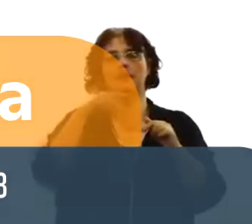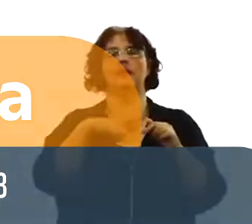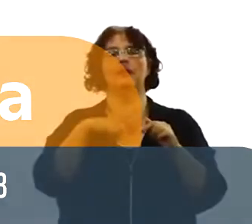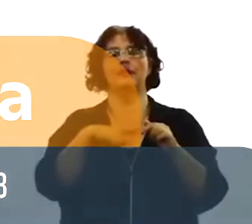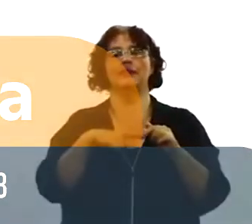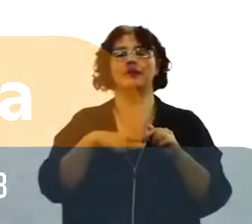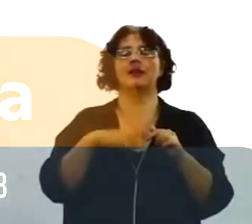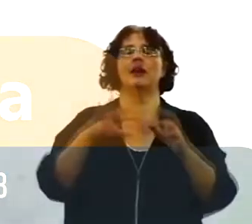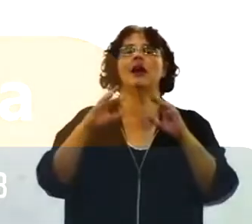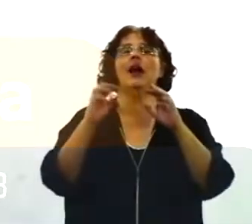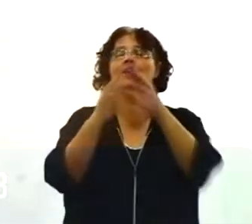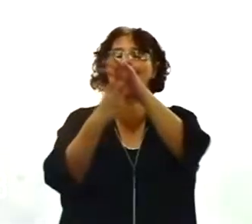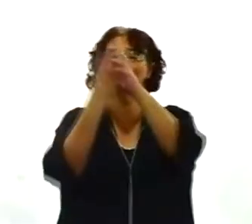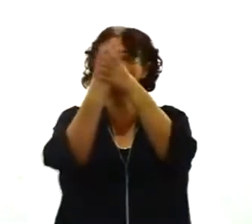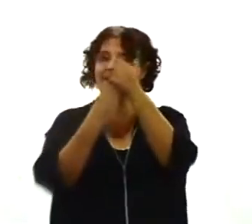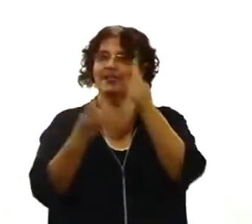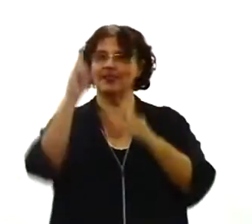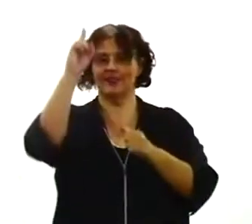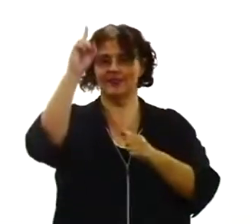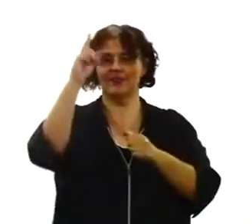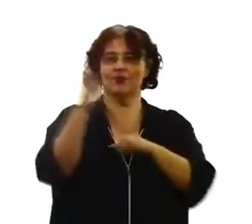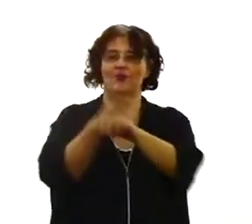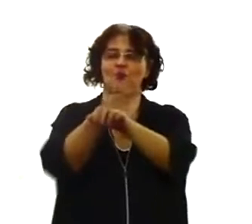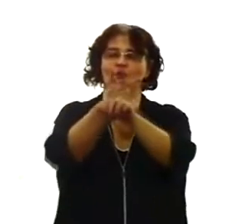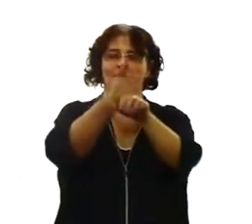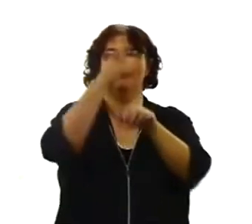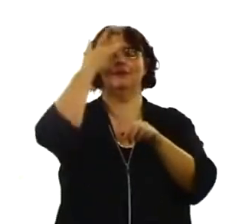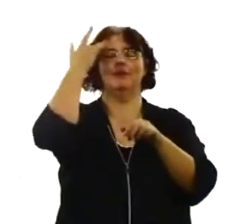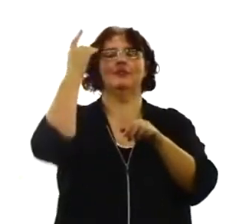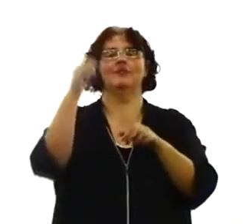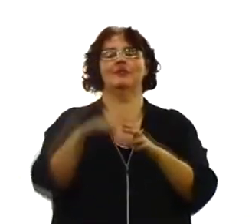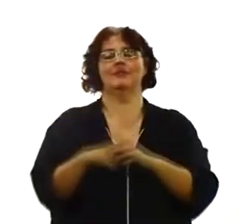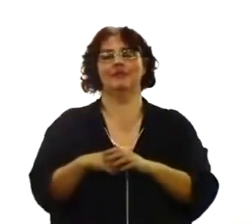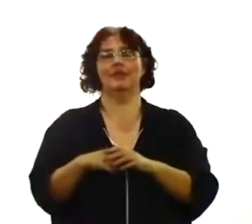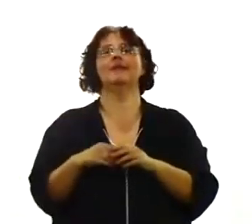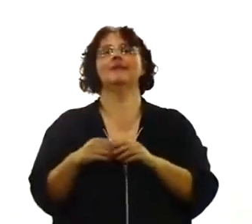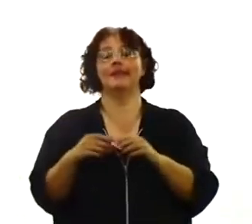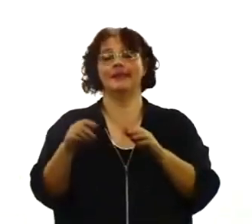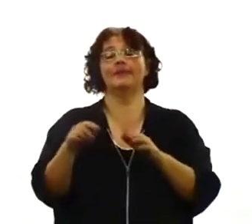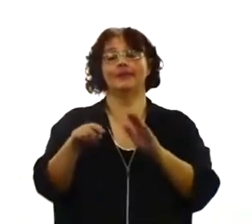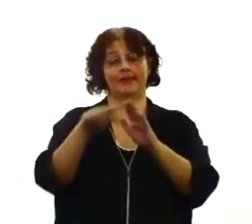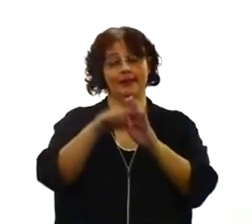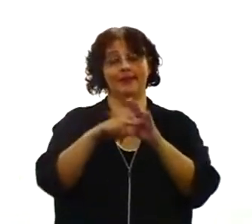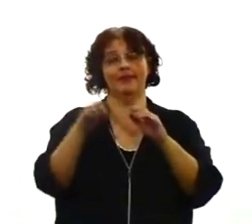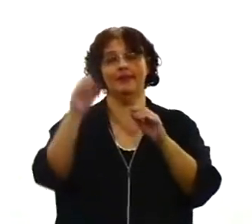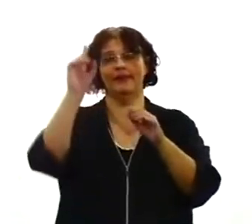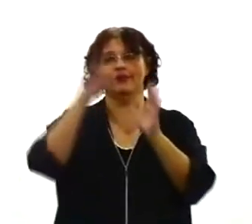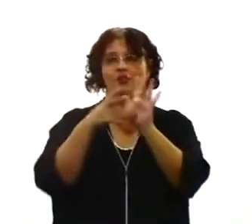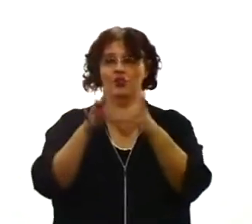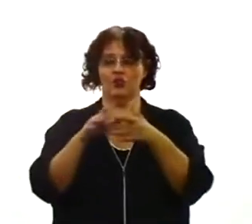os seus escolhidos. E nesse plano de Deus, Cristo tinha uma tarefa. Qual era a tarefa de Cristo?